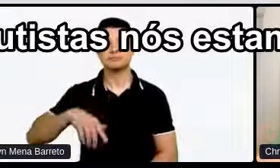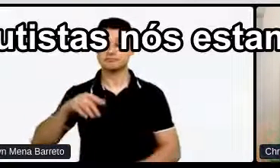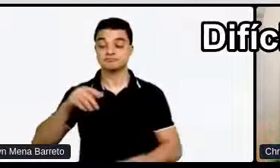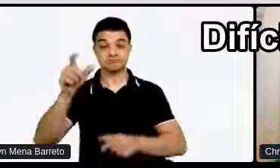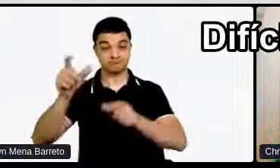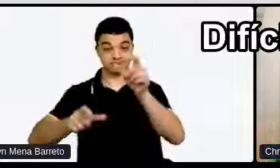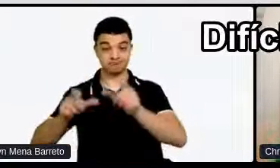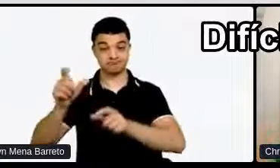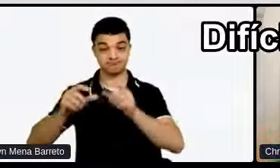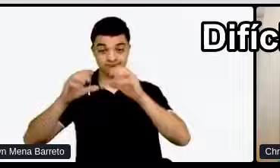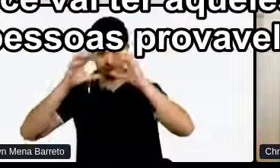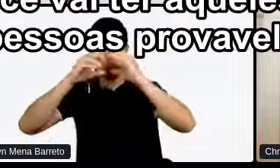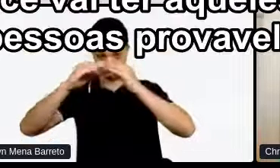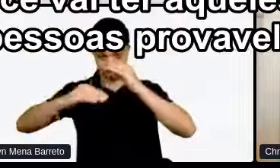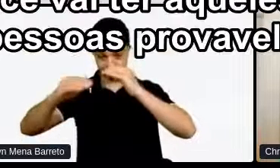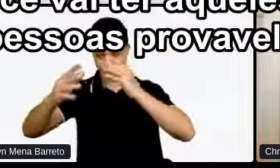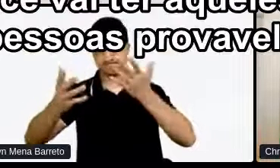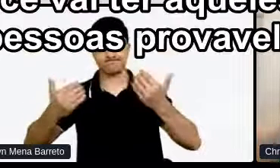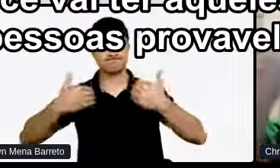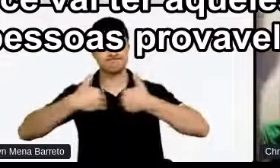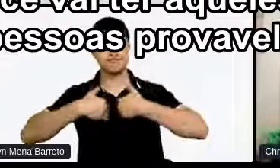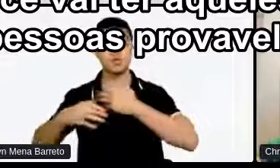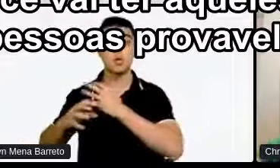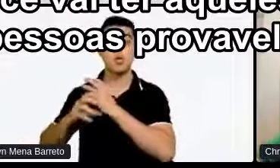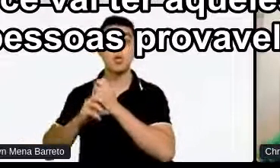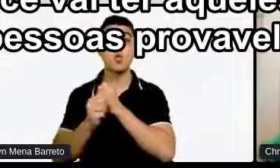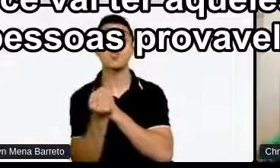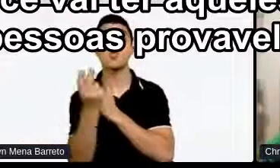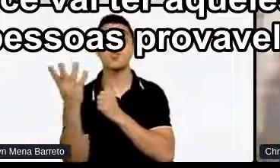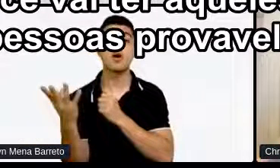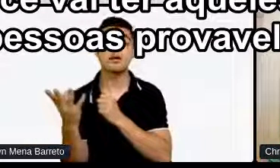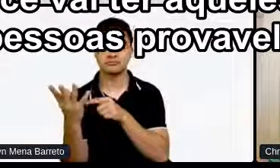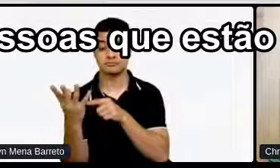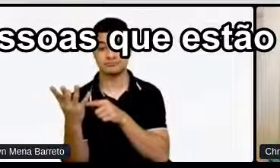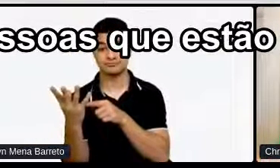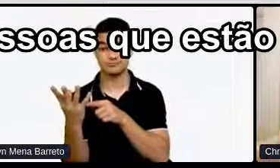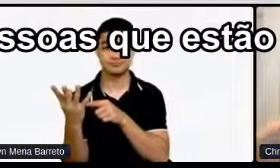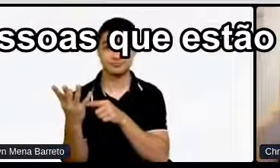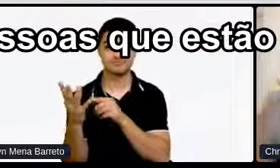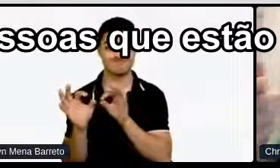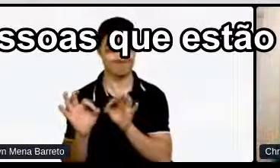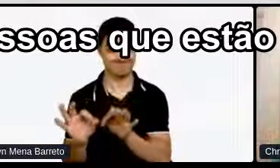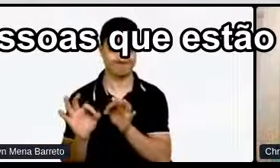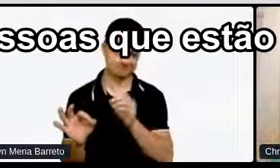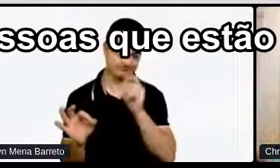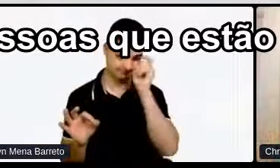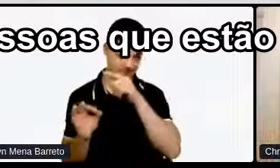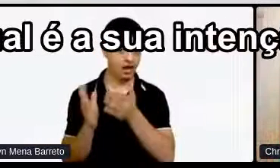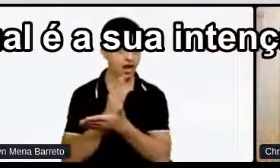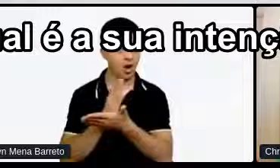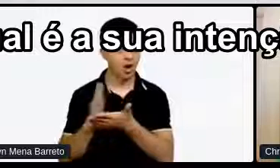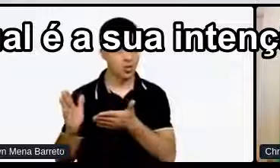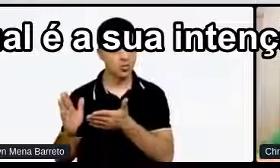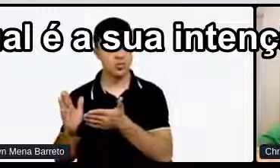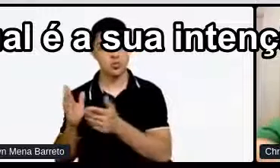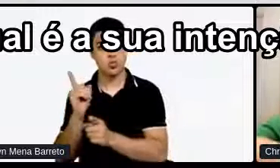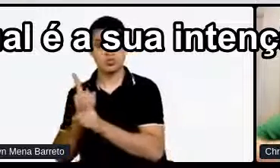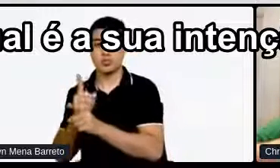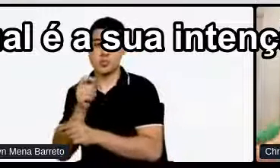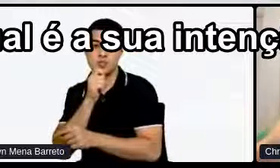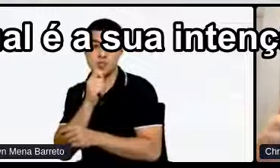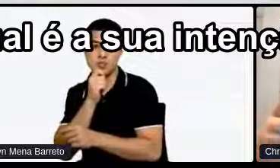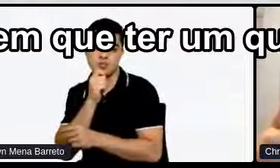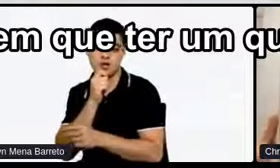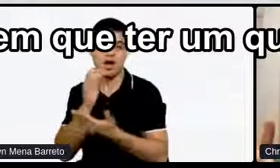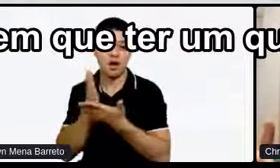estamos trabalhando aqui hoje Difícil Tu vai ter aqueles com laudo Vai ter pessoas Provavelmente sem laudo Vai ter pessoas Que estão tentando se encontrar E qual é a tua